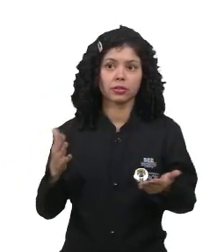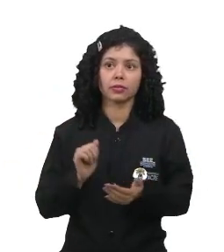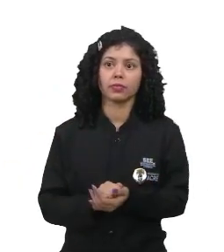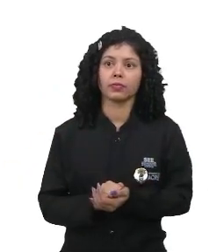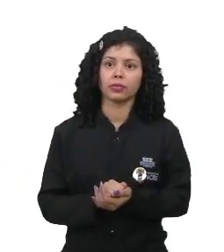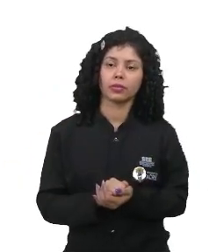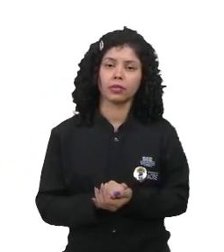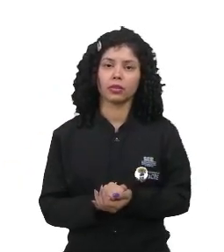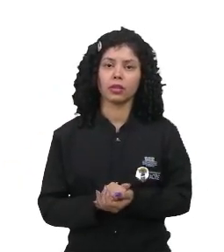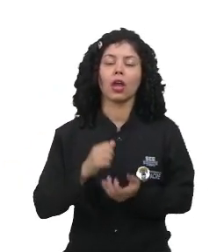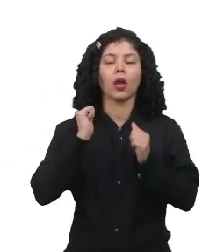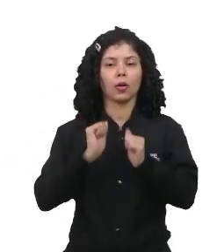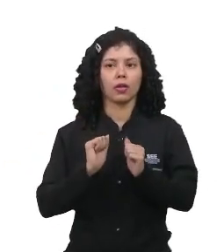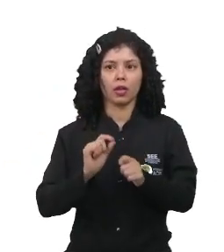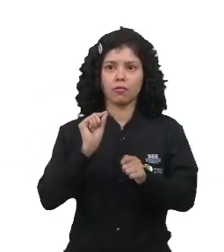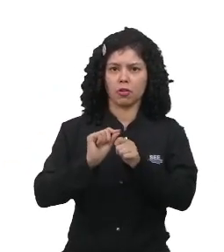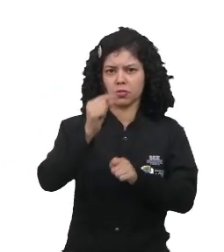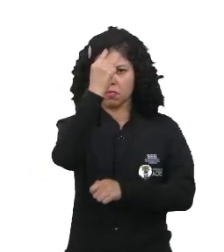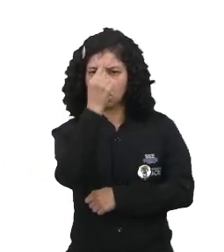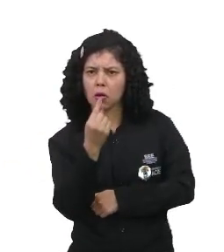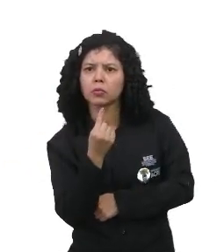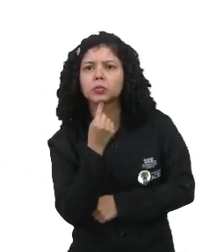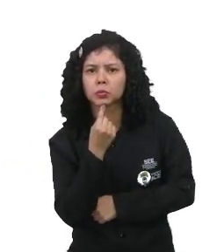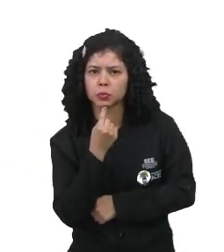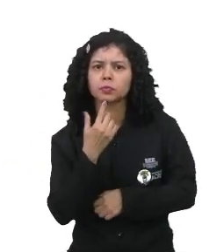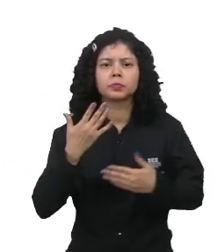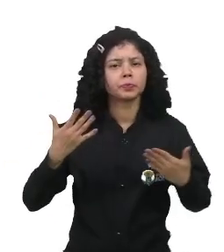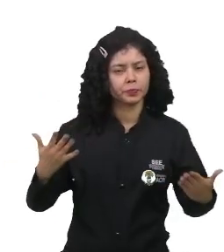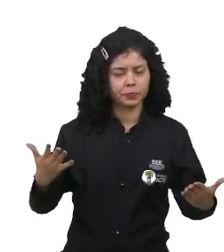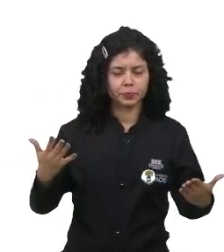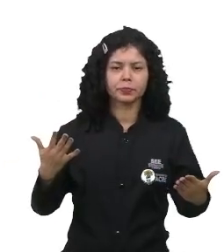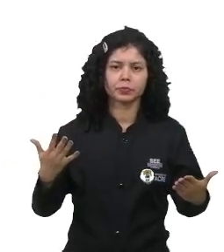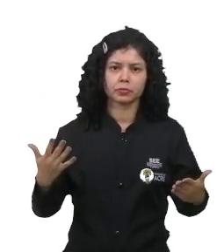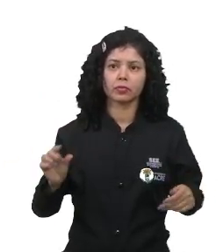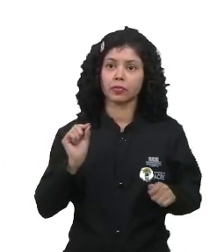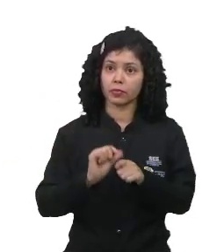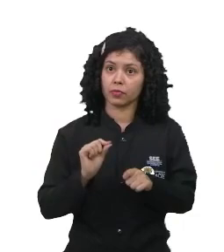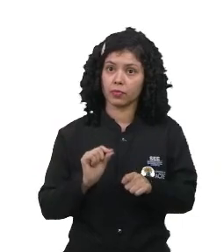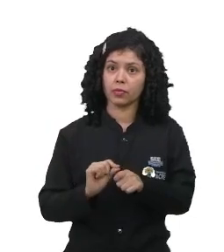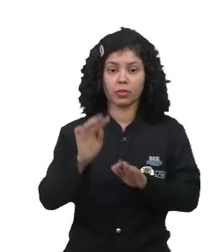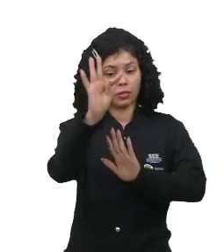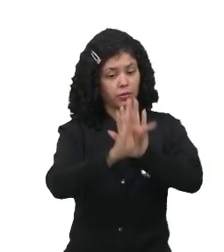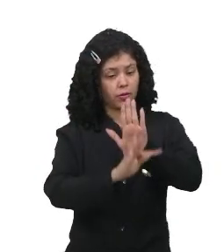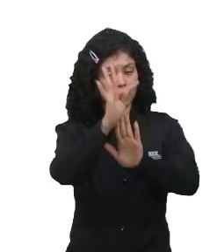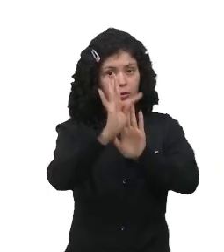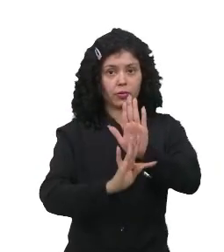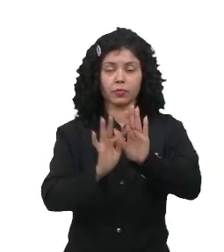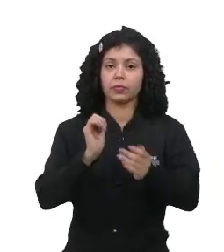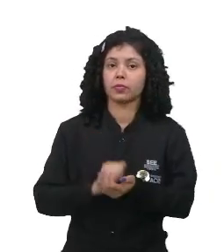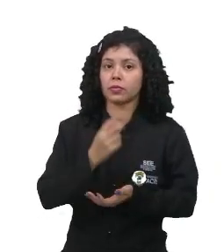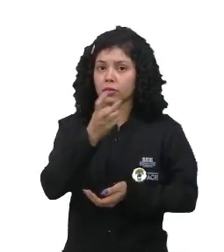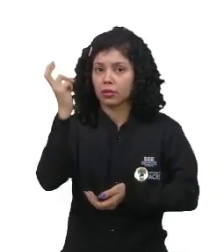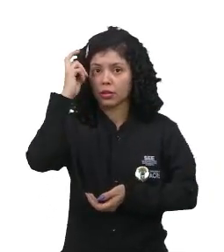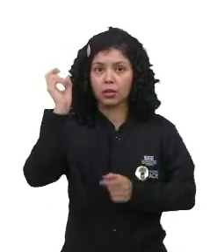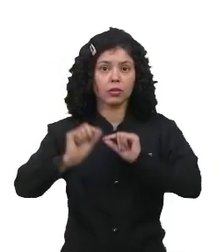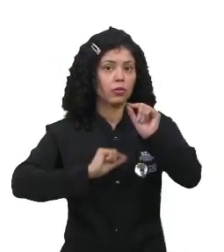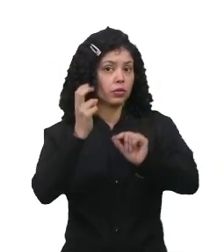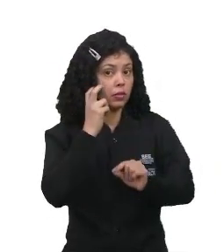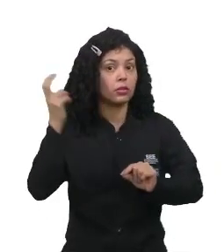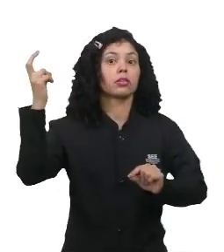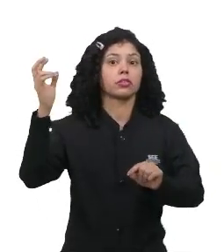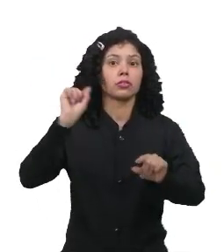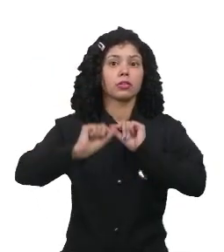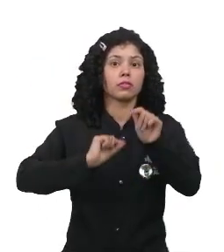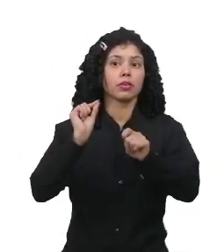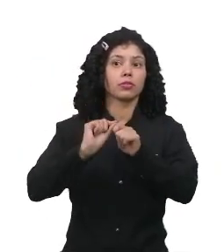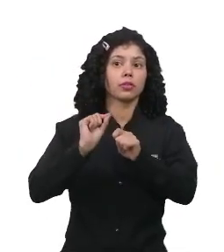inteligências que elaboram imagens, inteligências que elaboram textos, inteligências artificiais